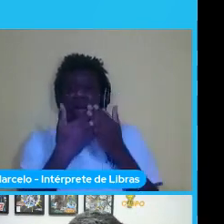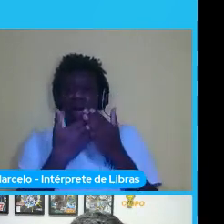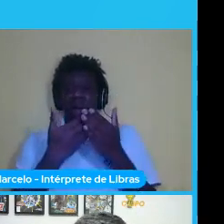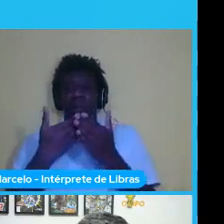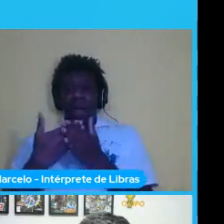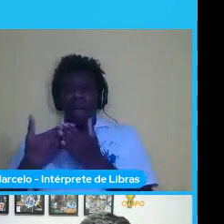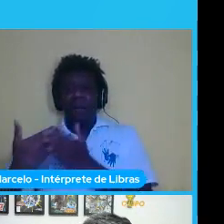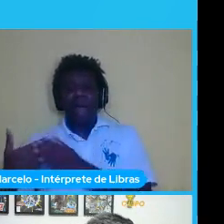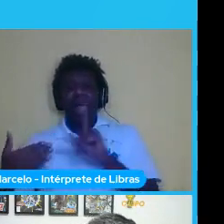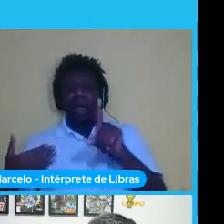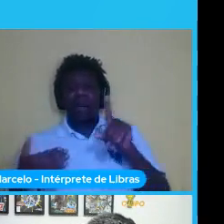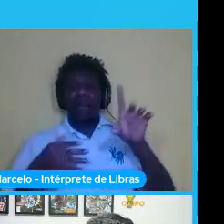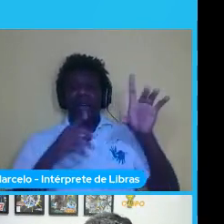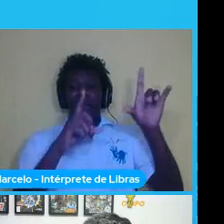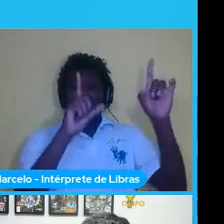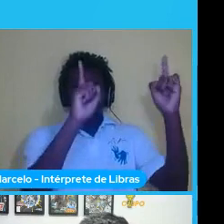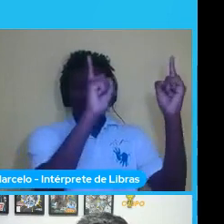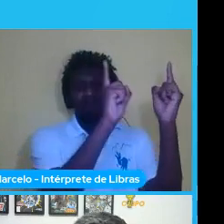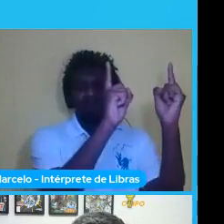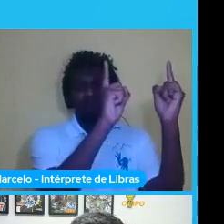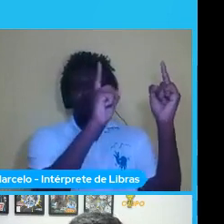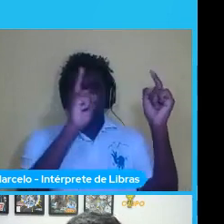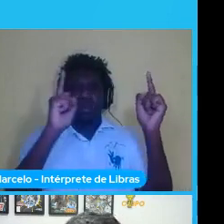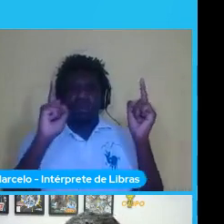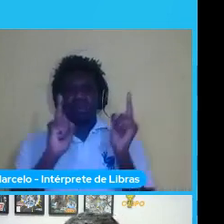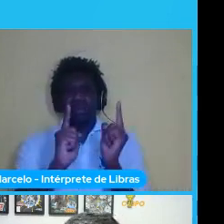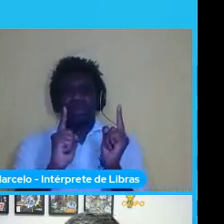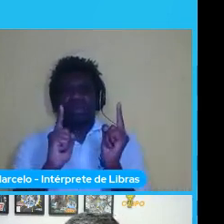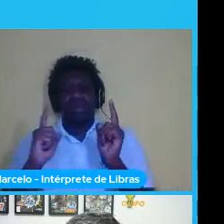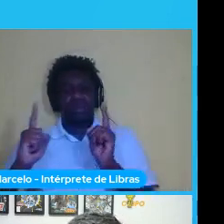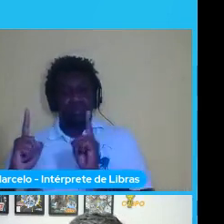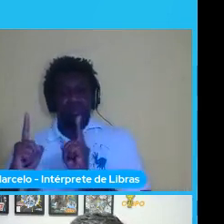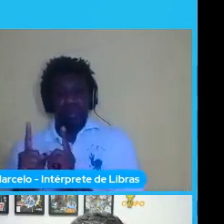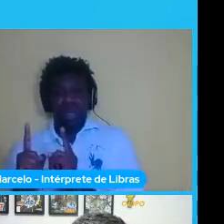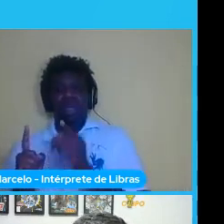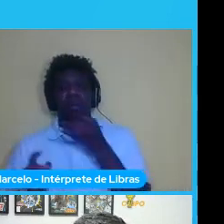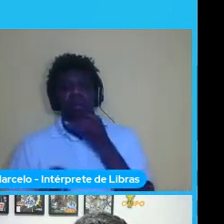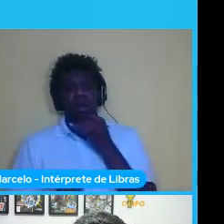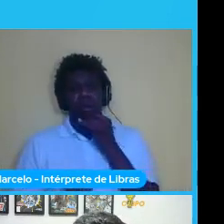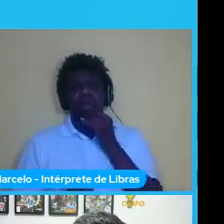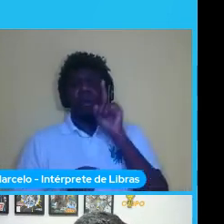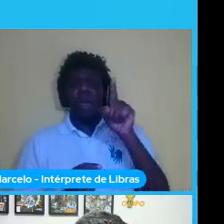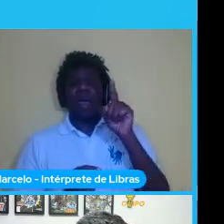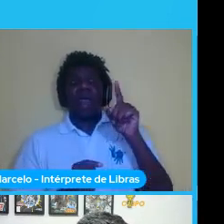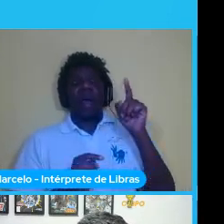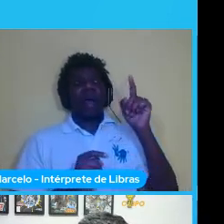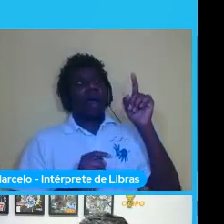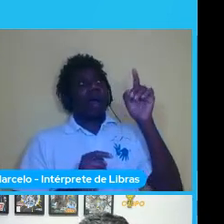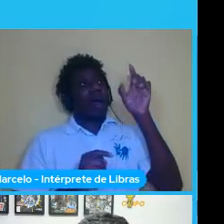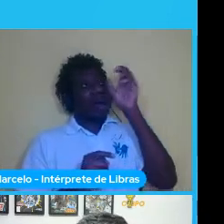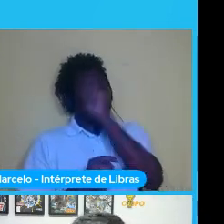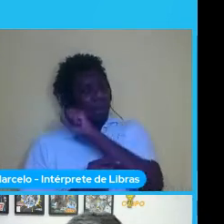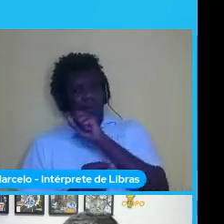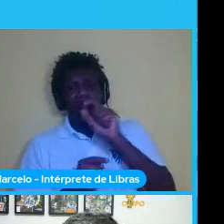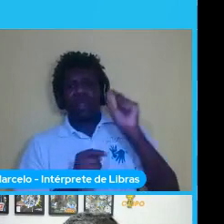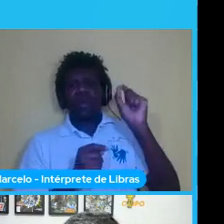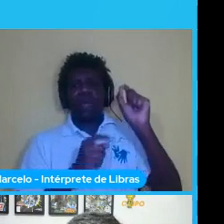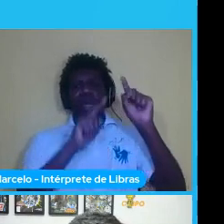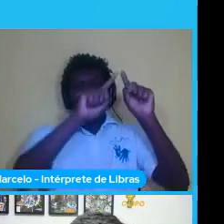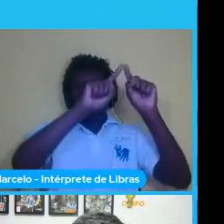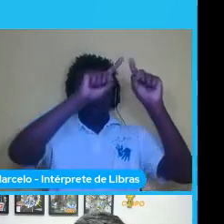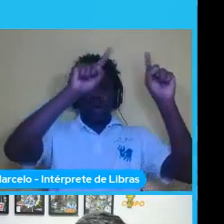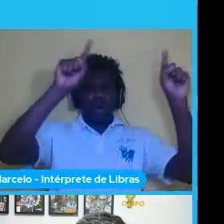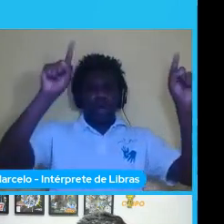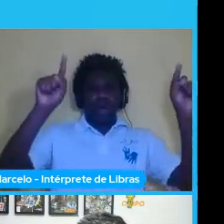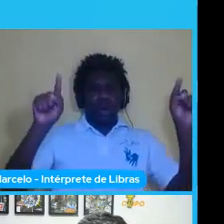dessa imagem então geralmente as camadas de entrada elas aprendem contorno então aqui o exemplo do